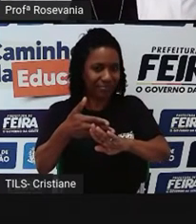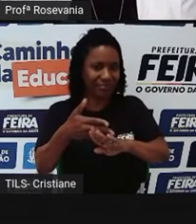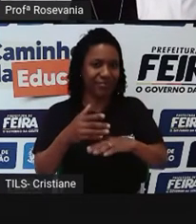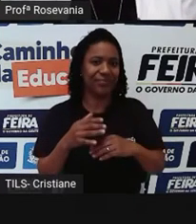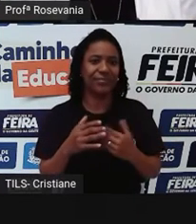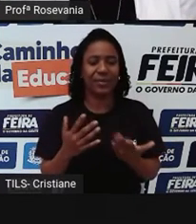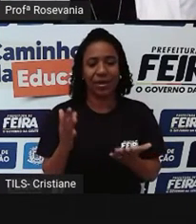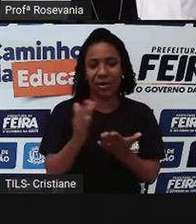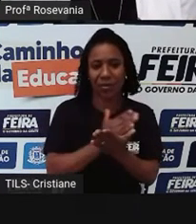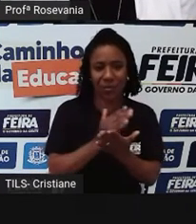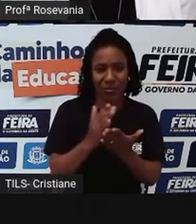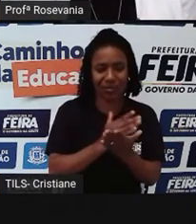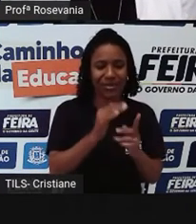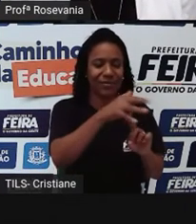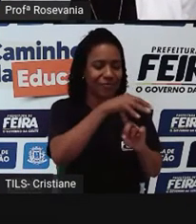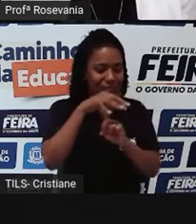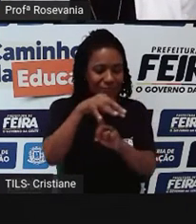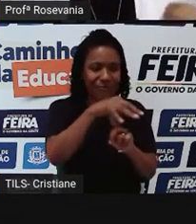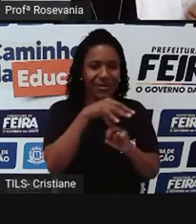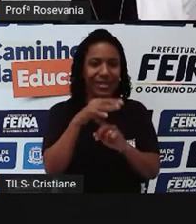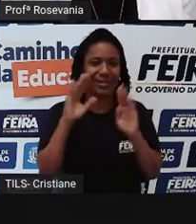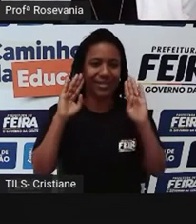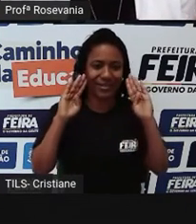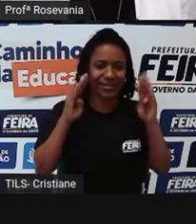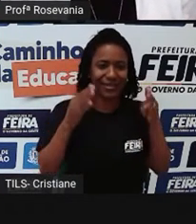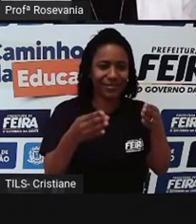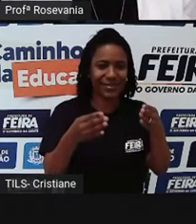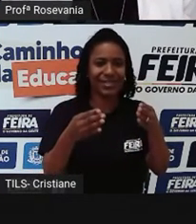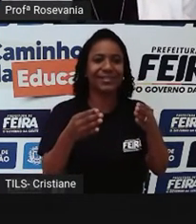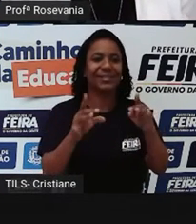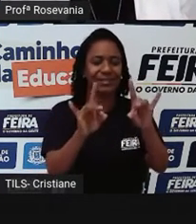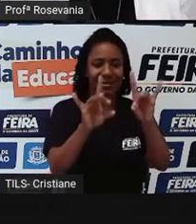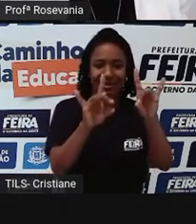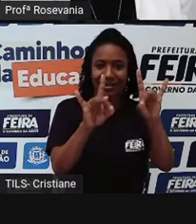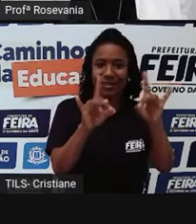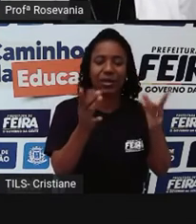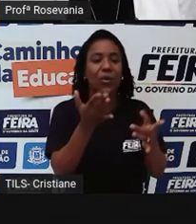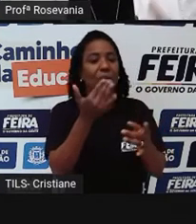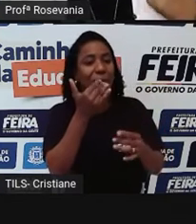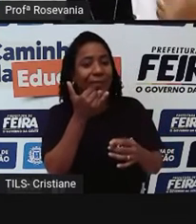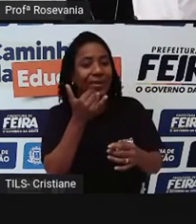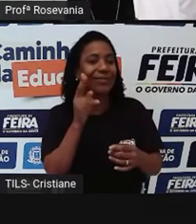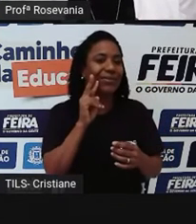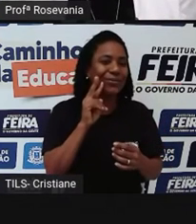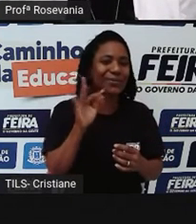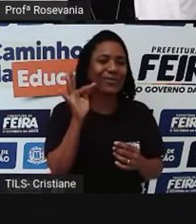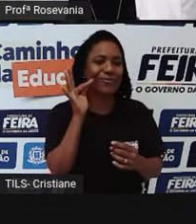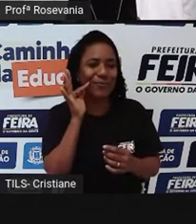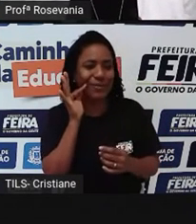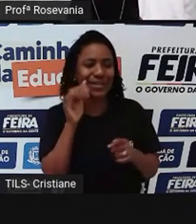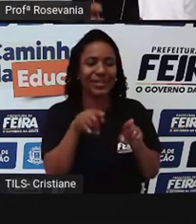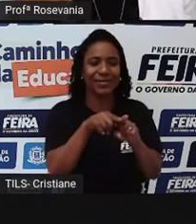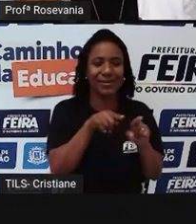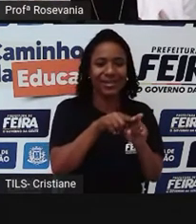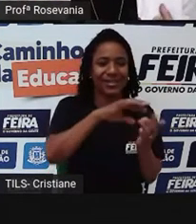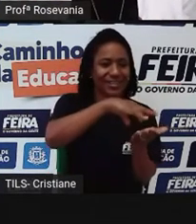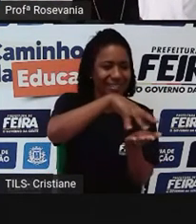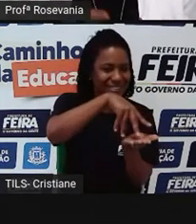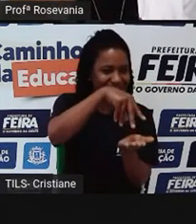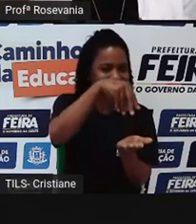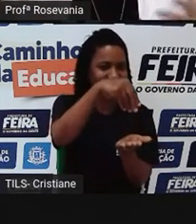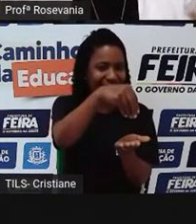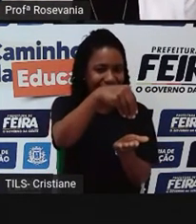tem feiras específicas que você já sabe que vai chegar lá, dos produtos alimentícios, tem ali aquela parte de